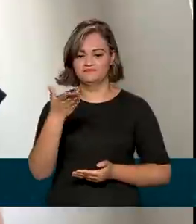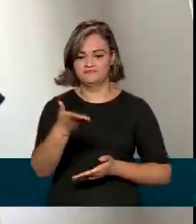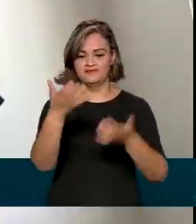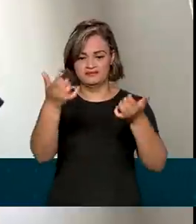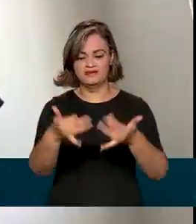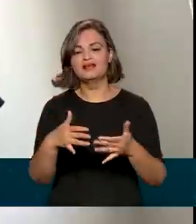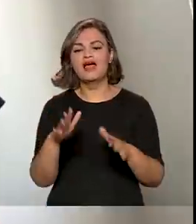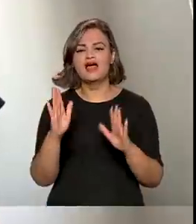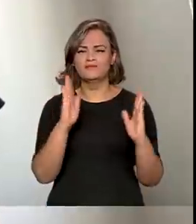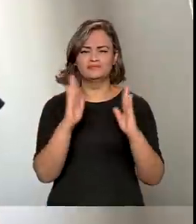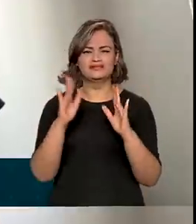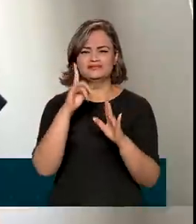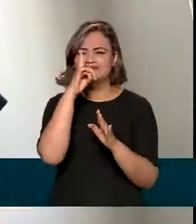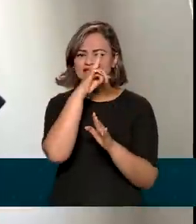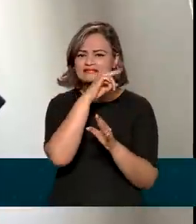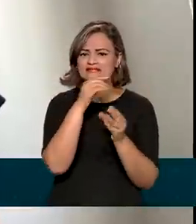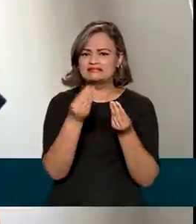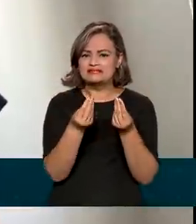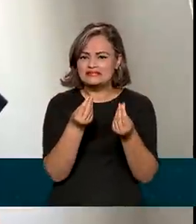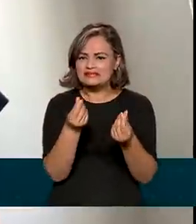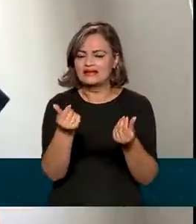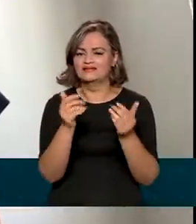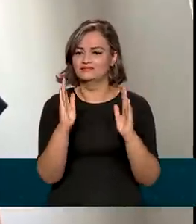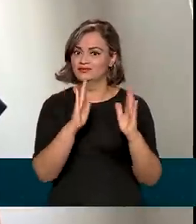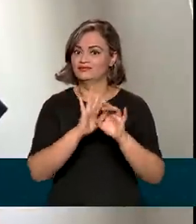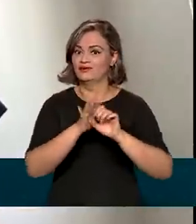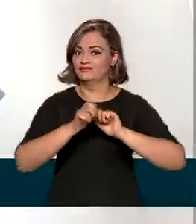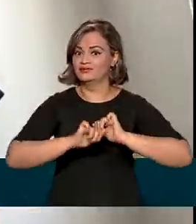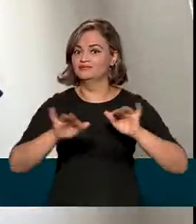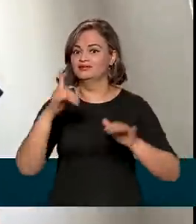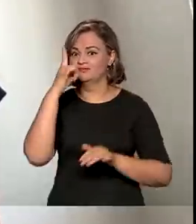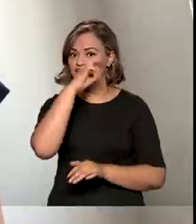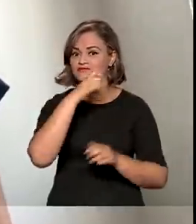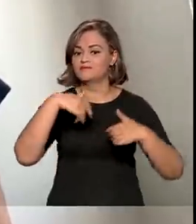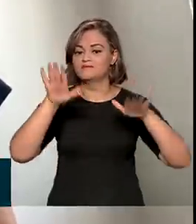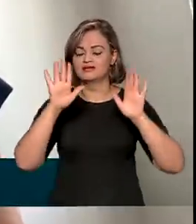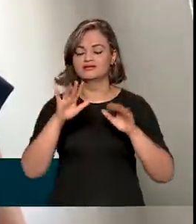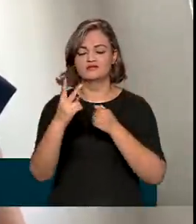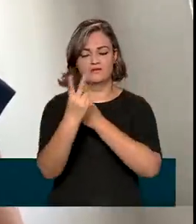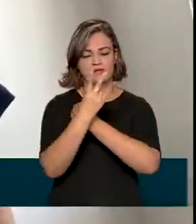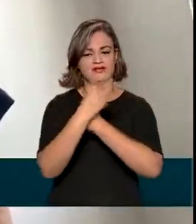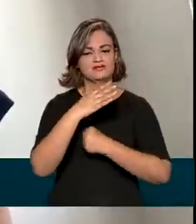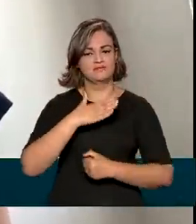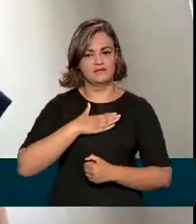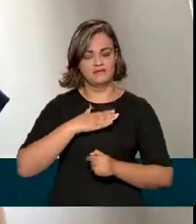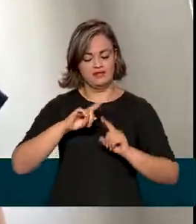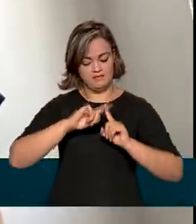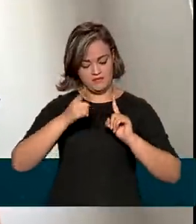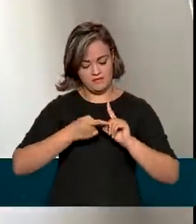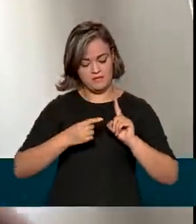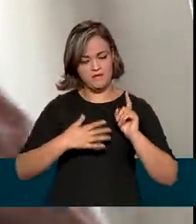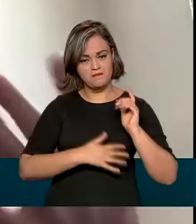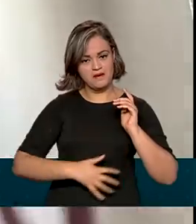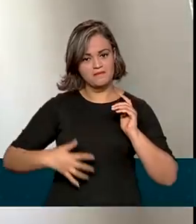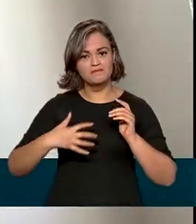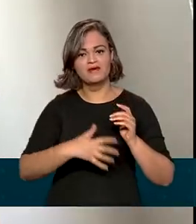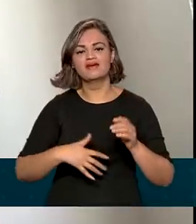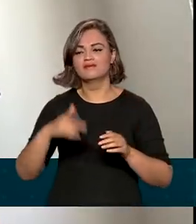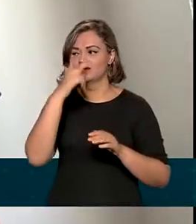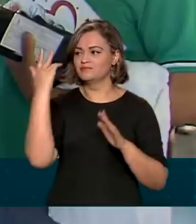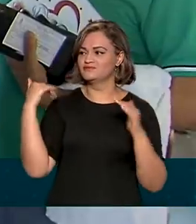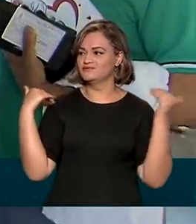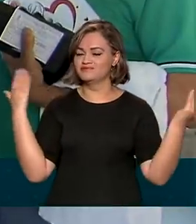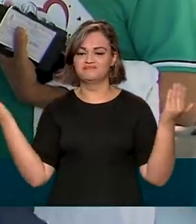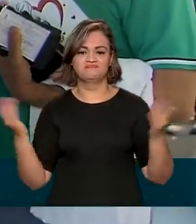tão delicado na vida, imagina agora durante uma pandemia. Para uma proteção para mim, para uma proteção para o meu neném e para as pessoas ao meu